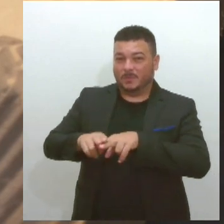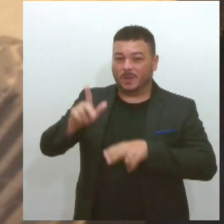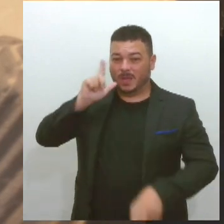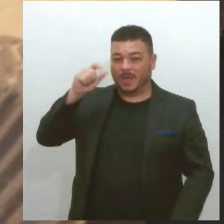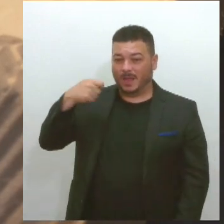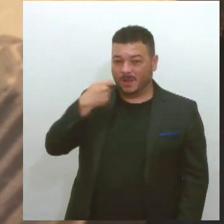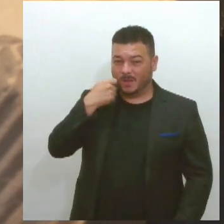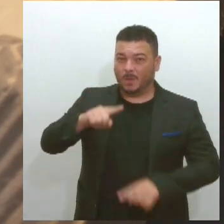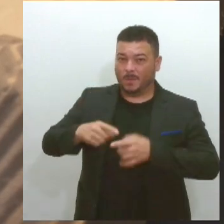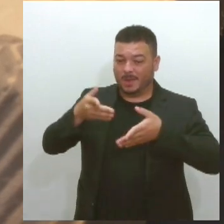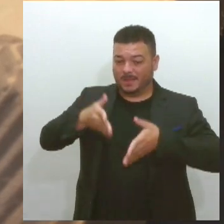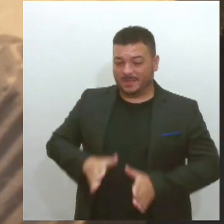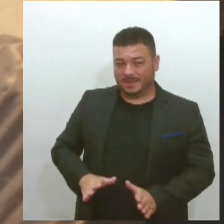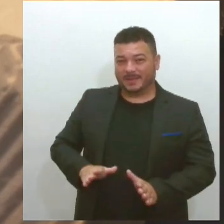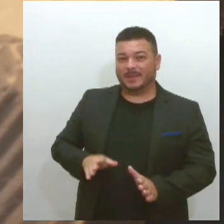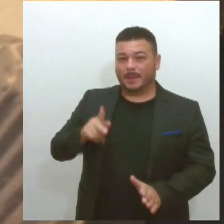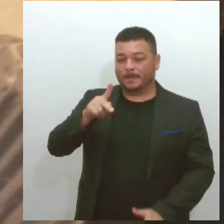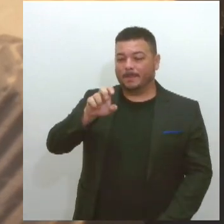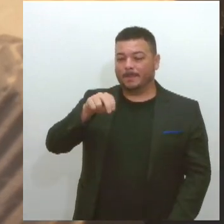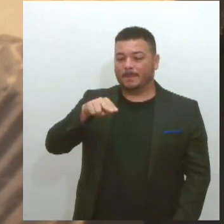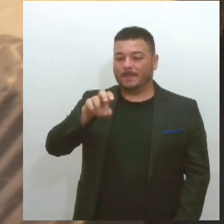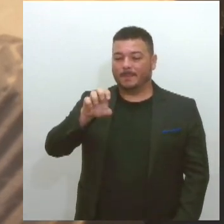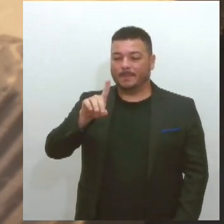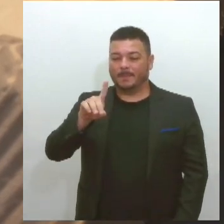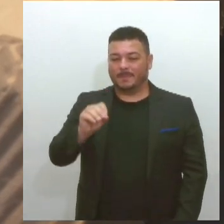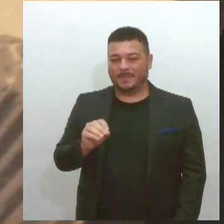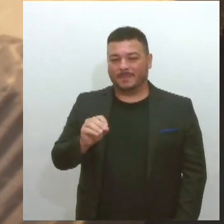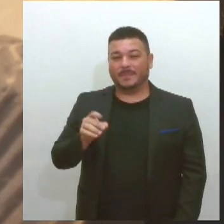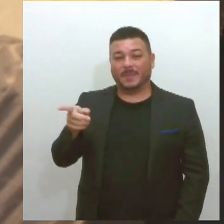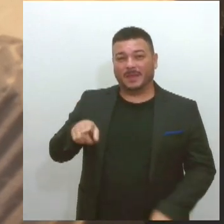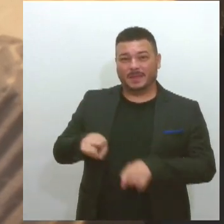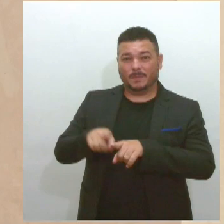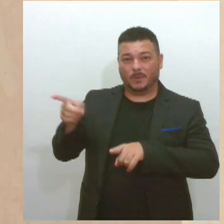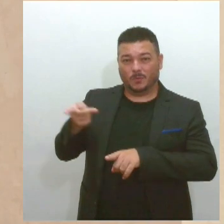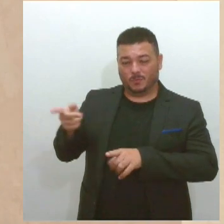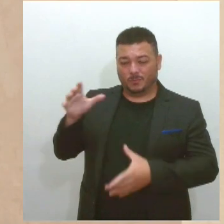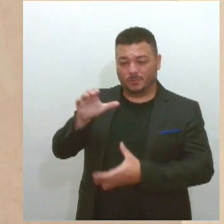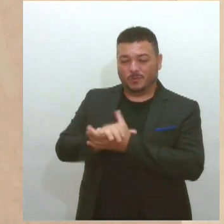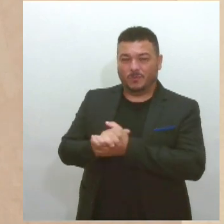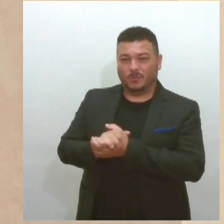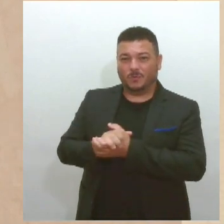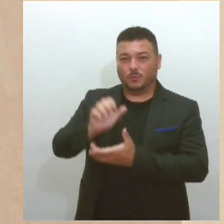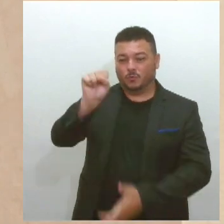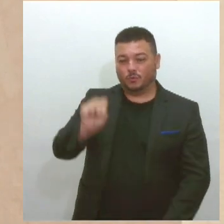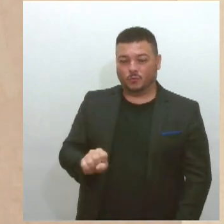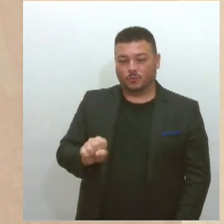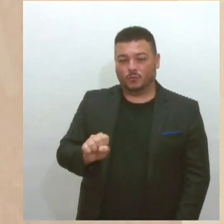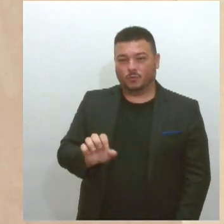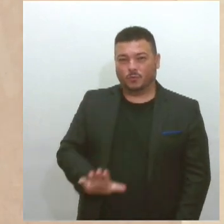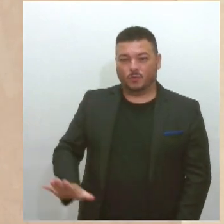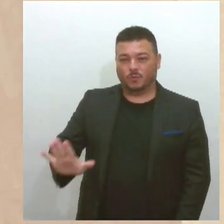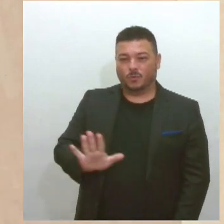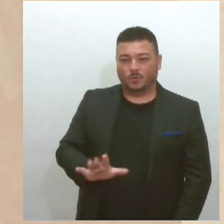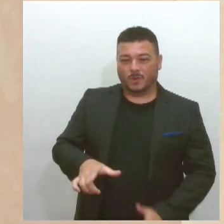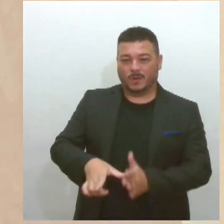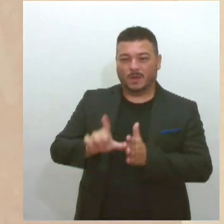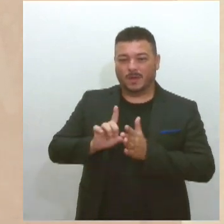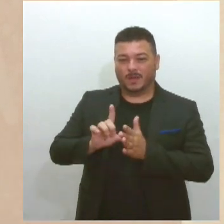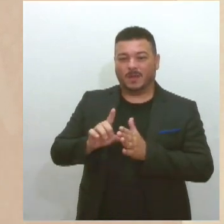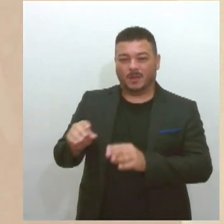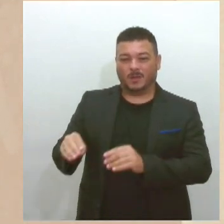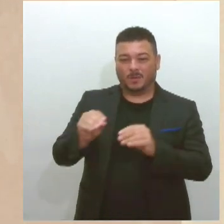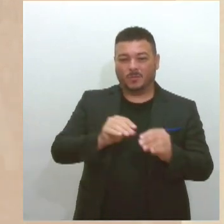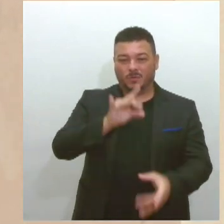na cidade de Penedo Gerson Filho e Clemilda se casaram no sudeste brasileiro antes de optar pela mudança em definitivo